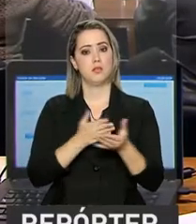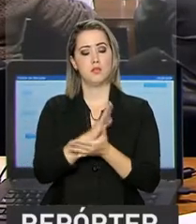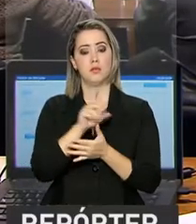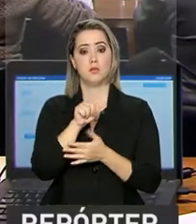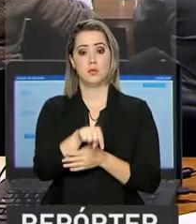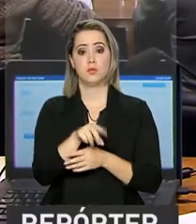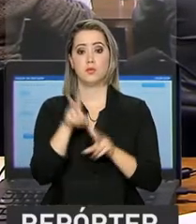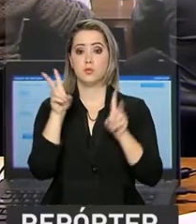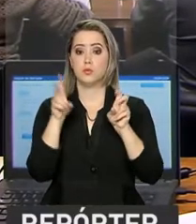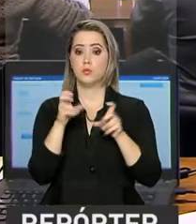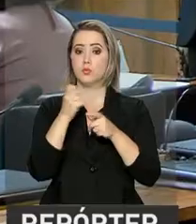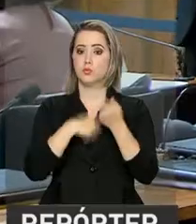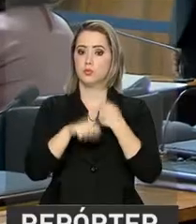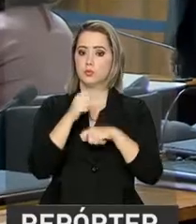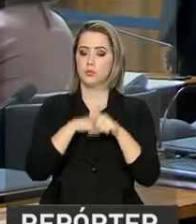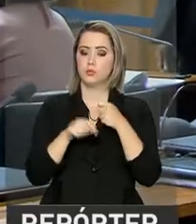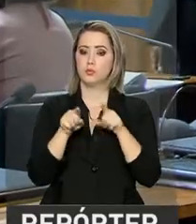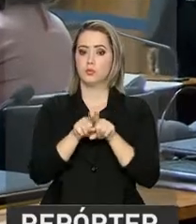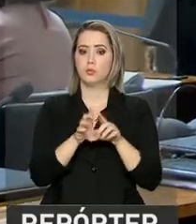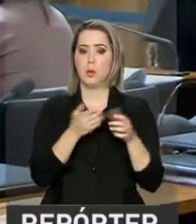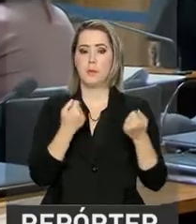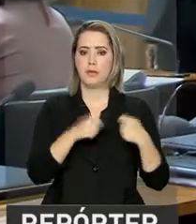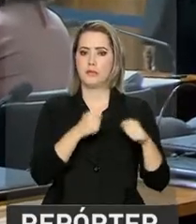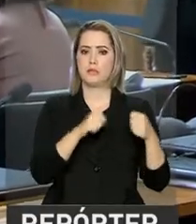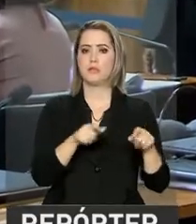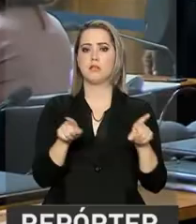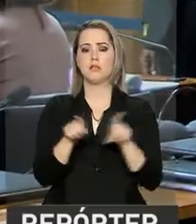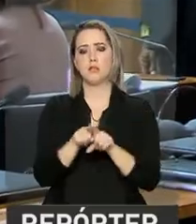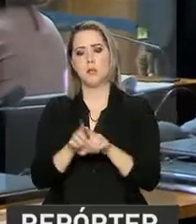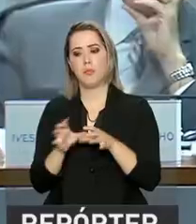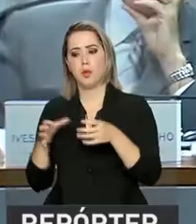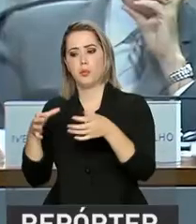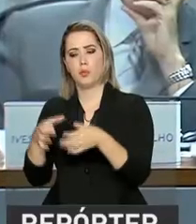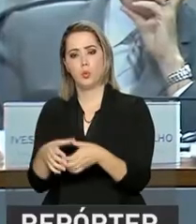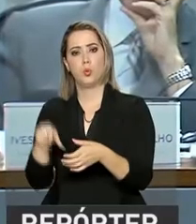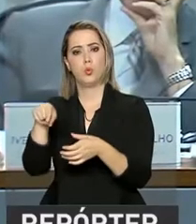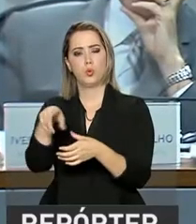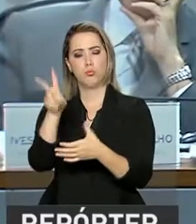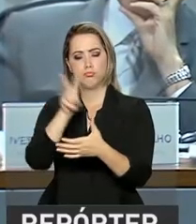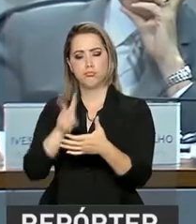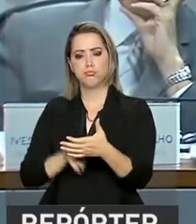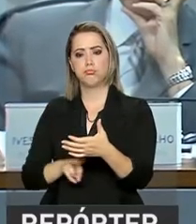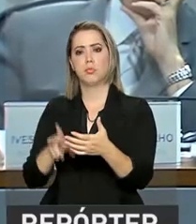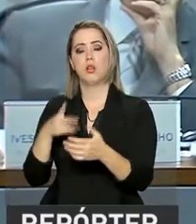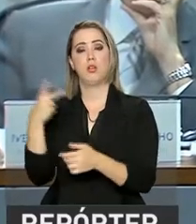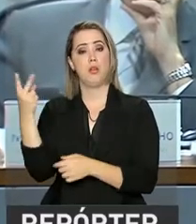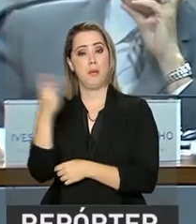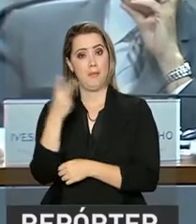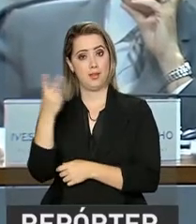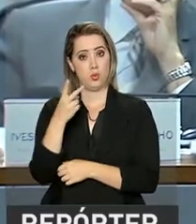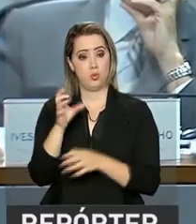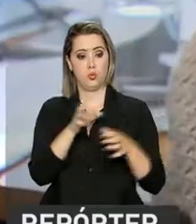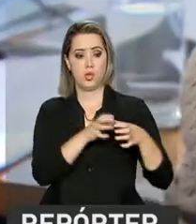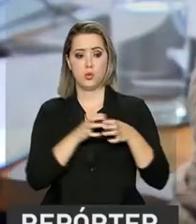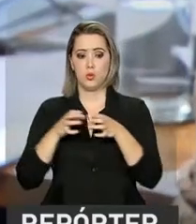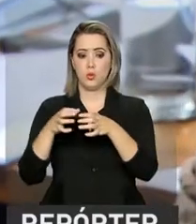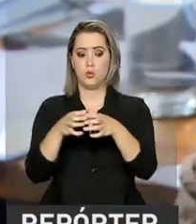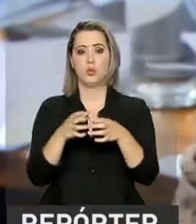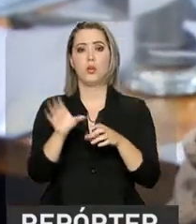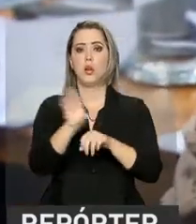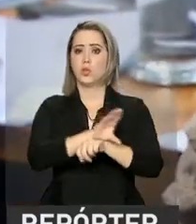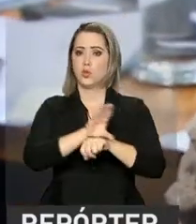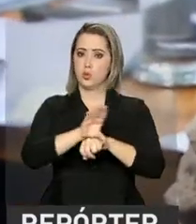Comissão de Assuntos Econômicos, a reforma trabalhista seguirá ainda para análise em mais duas comissões, a de